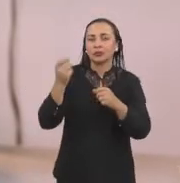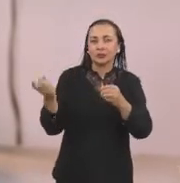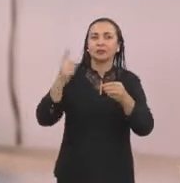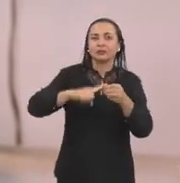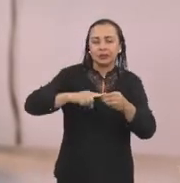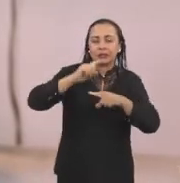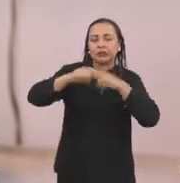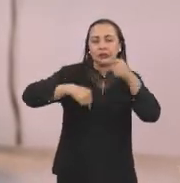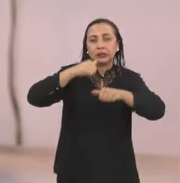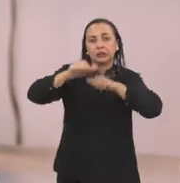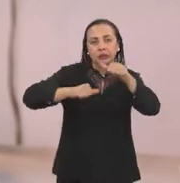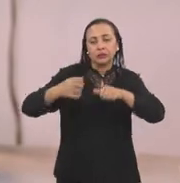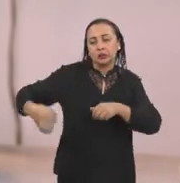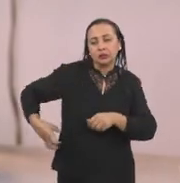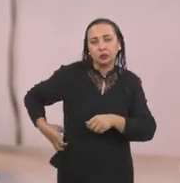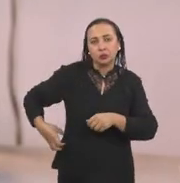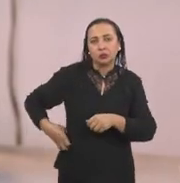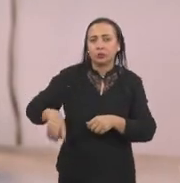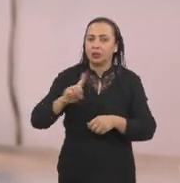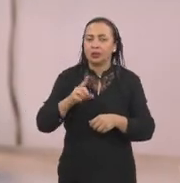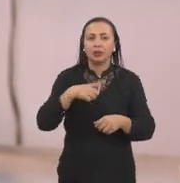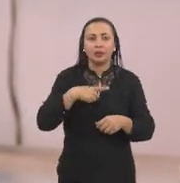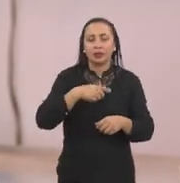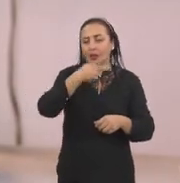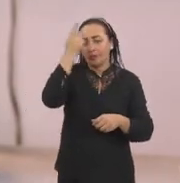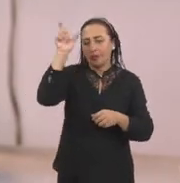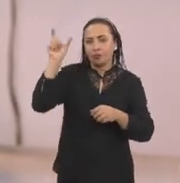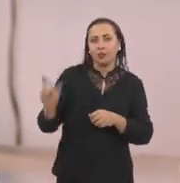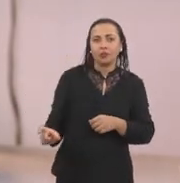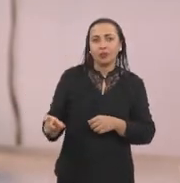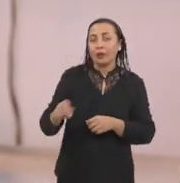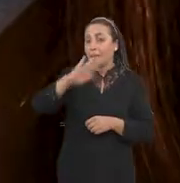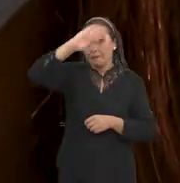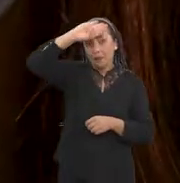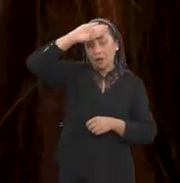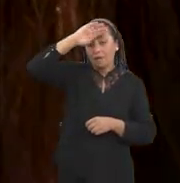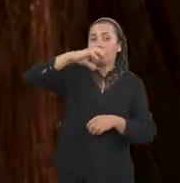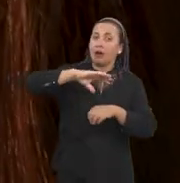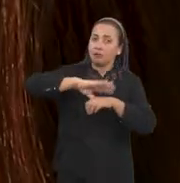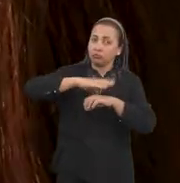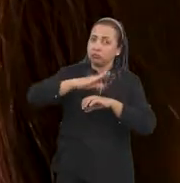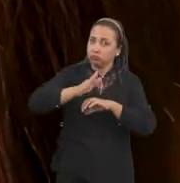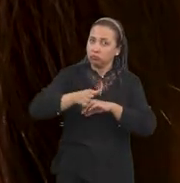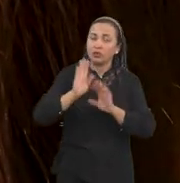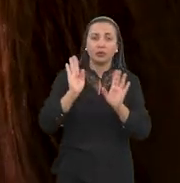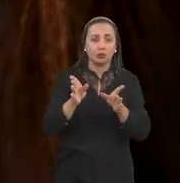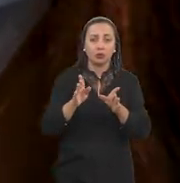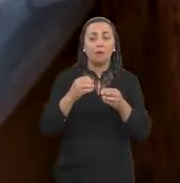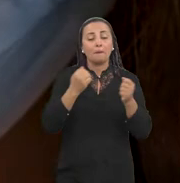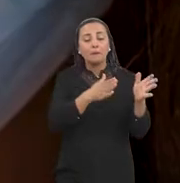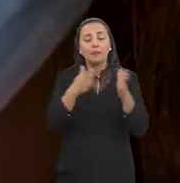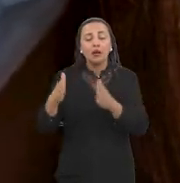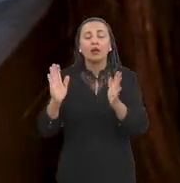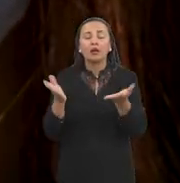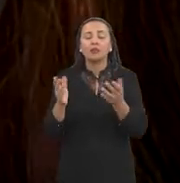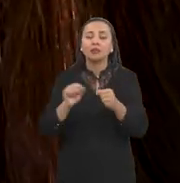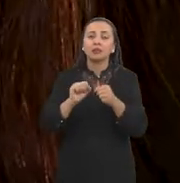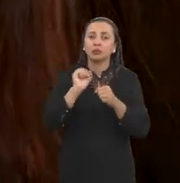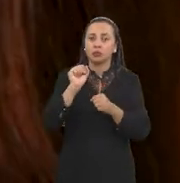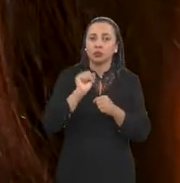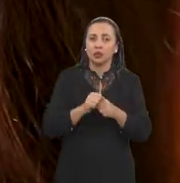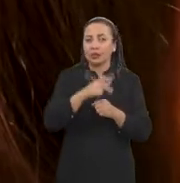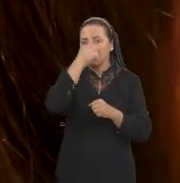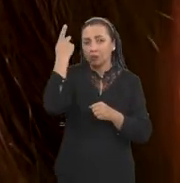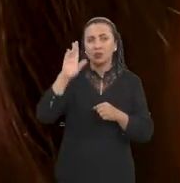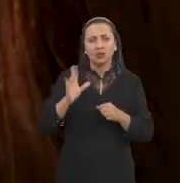Isso, em geral, não faz parte do atendimento do paciente que tem febre chikungunya. Então, o que é que pode ser feito a partir de agora? Os pacientes, especialmente aqueles